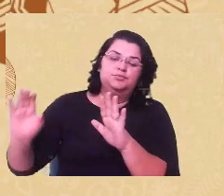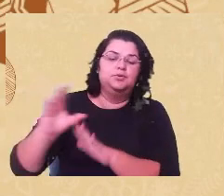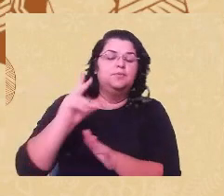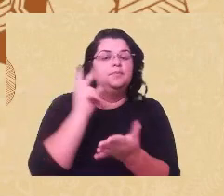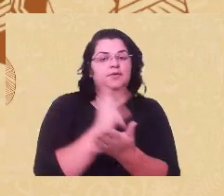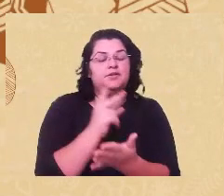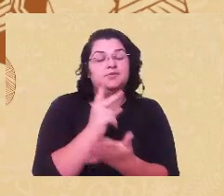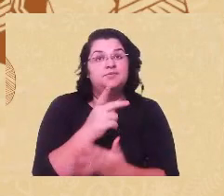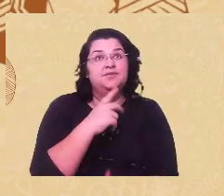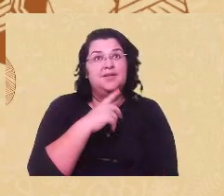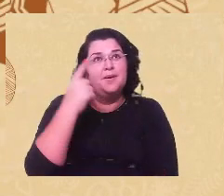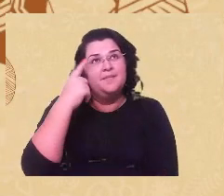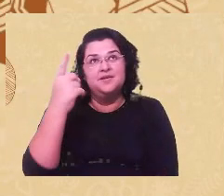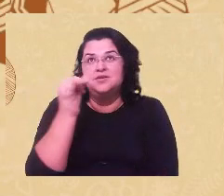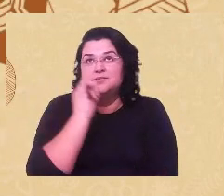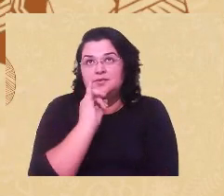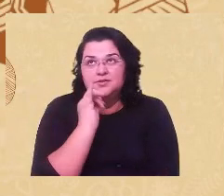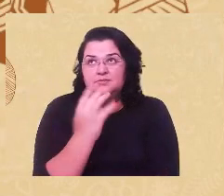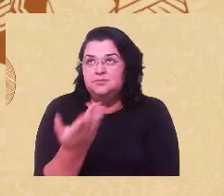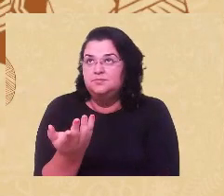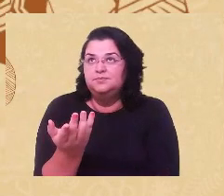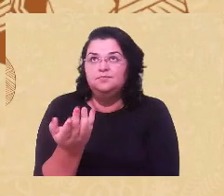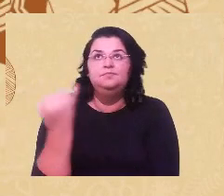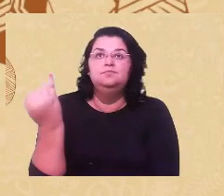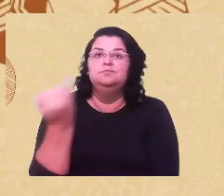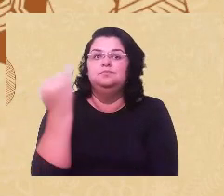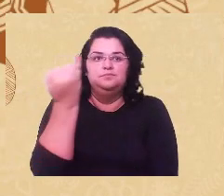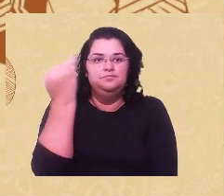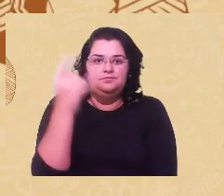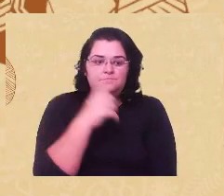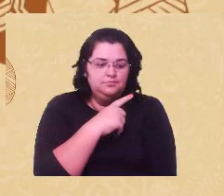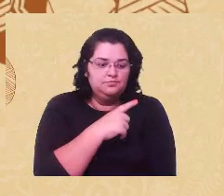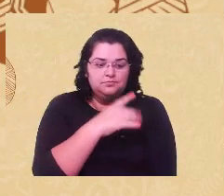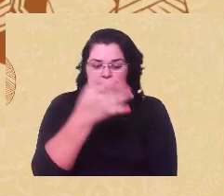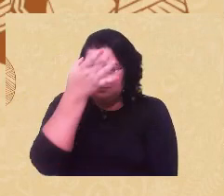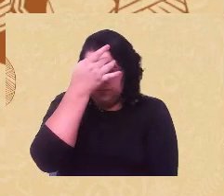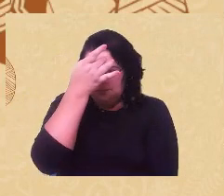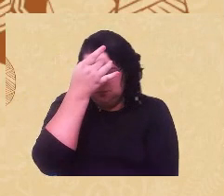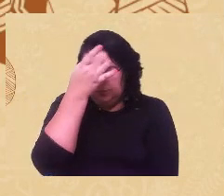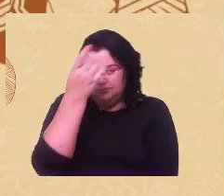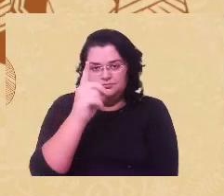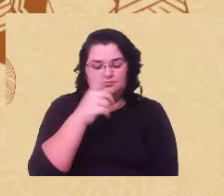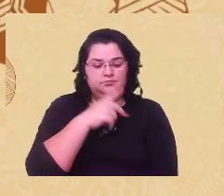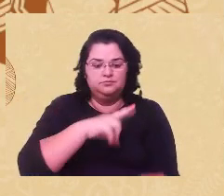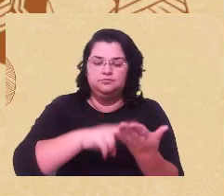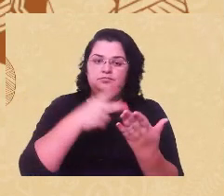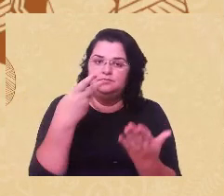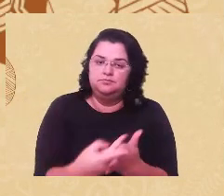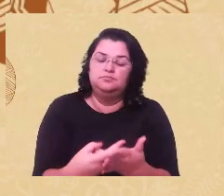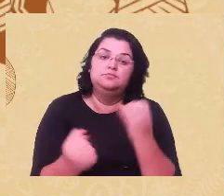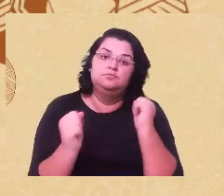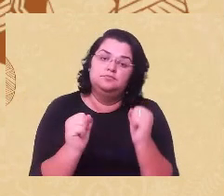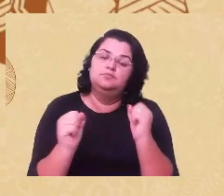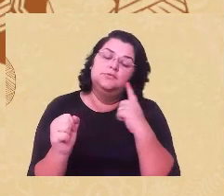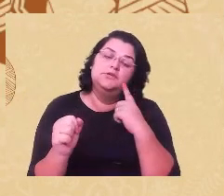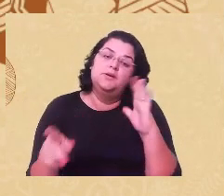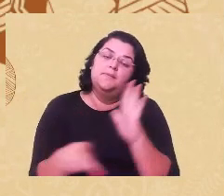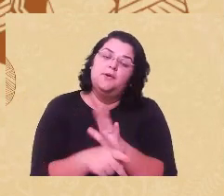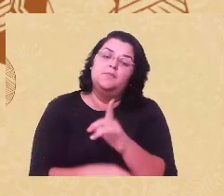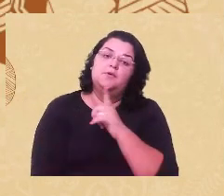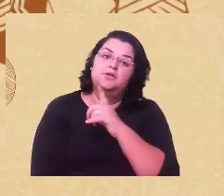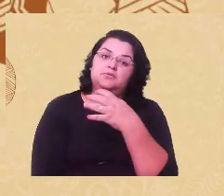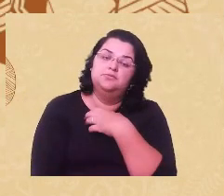para para pensar, por exemplo, é importante que a gente tenha consciência que nenhuma intervenção pode ser feita sem que o sujeito seja